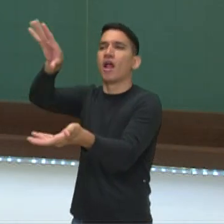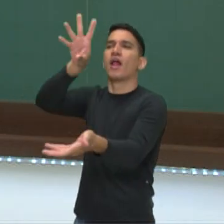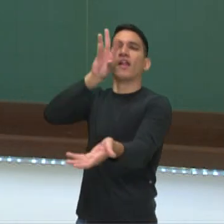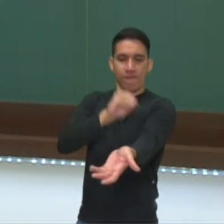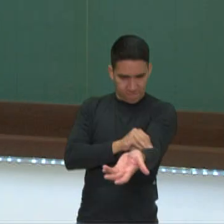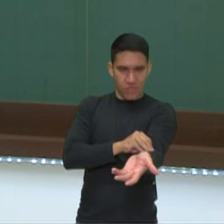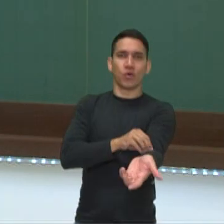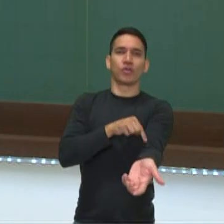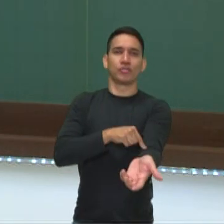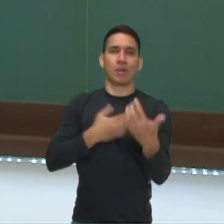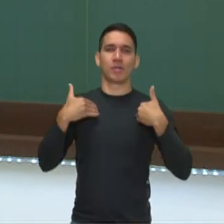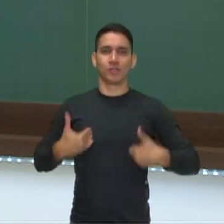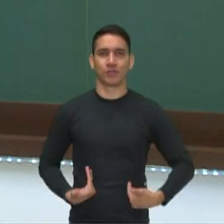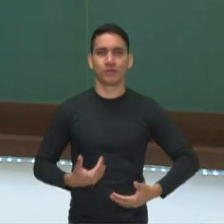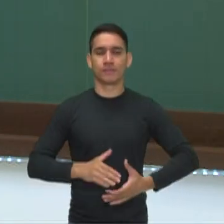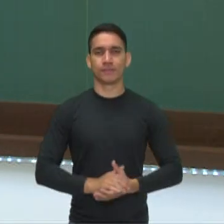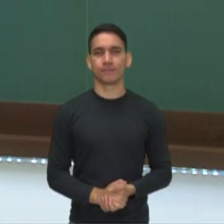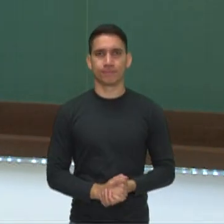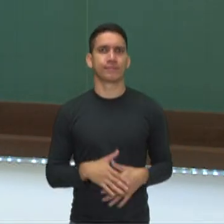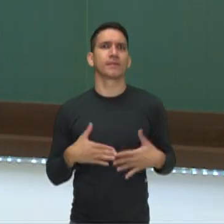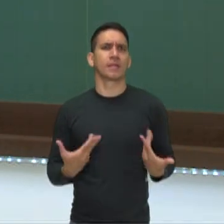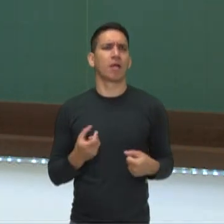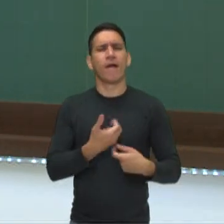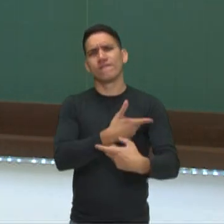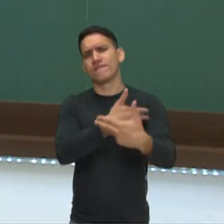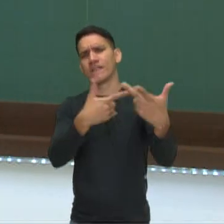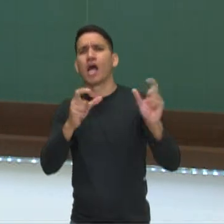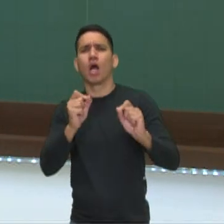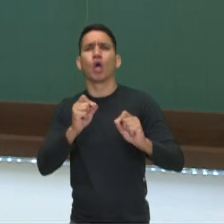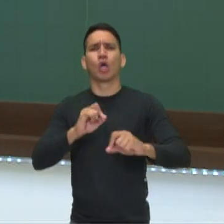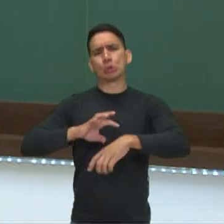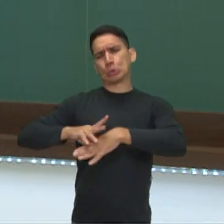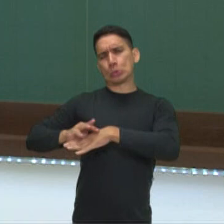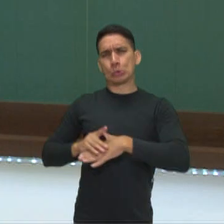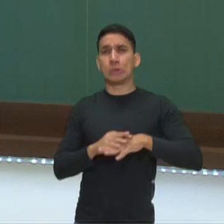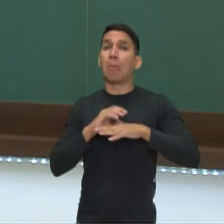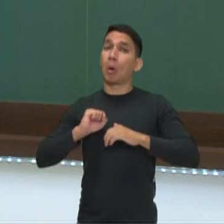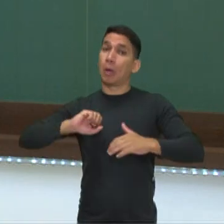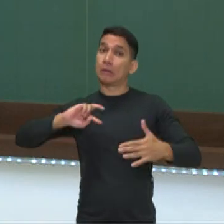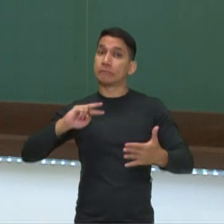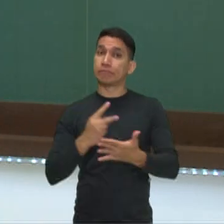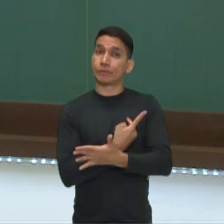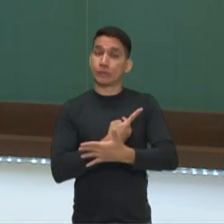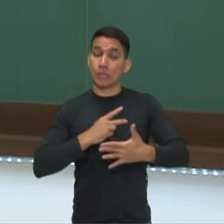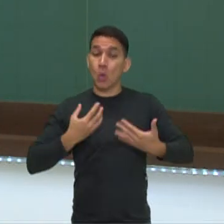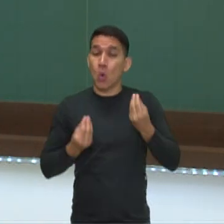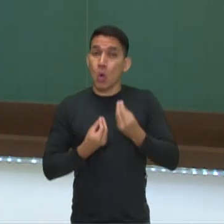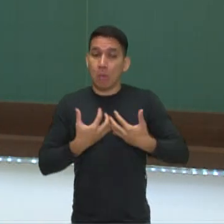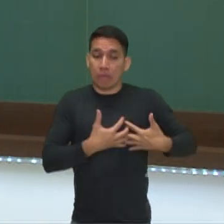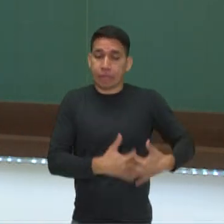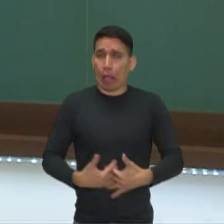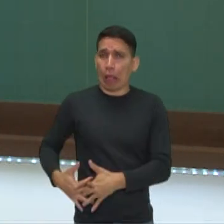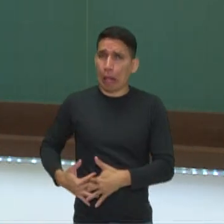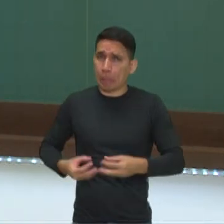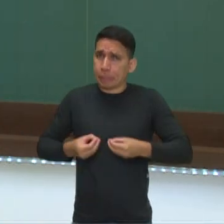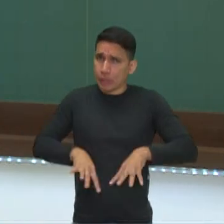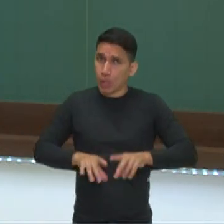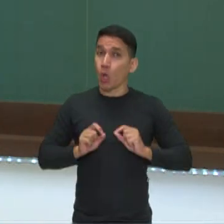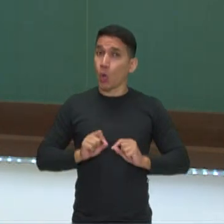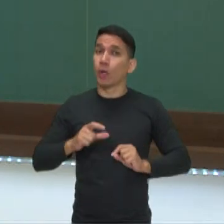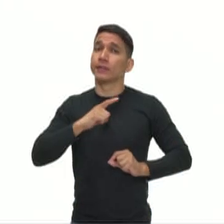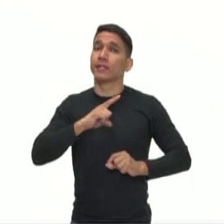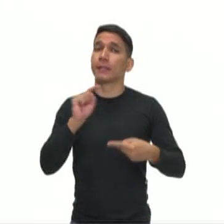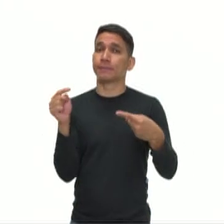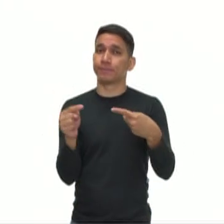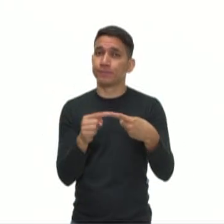paciente. Entre várias doenças que podem afetar o bom funcionamento do sistema urinário, podemos falar